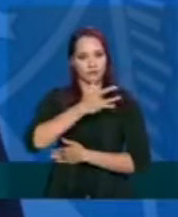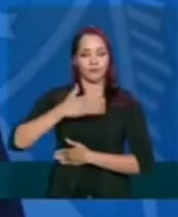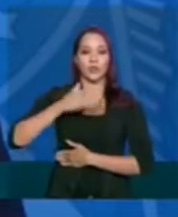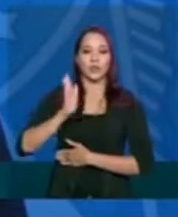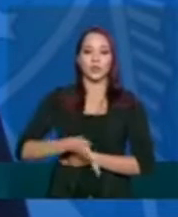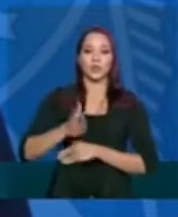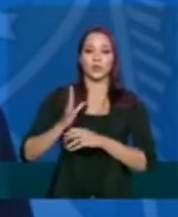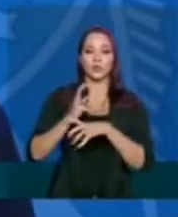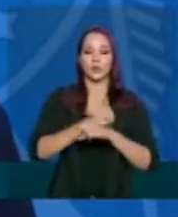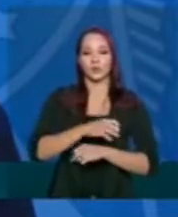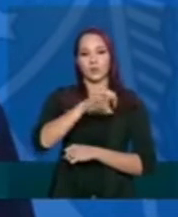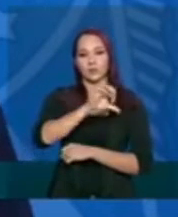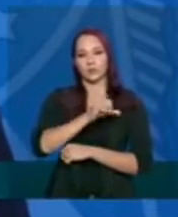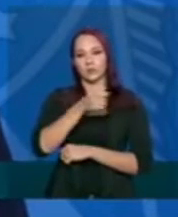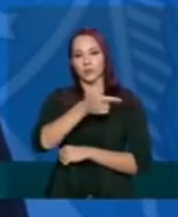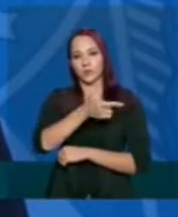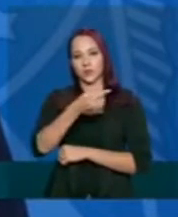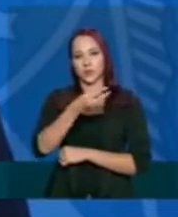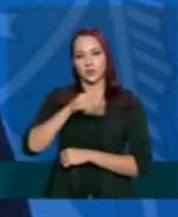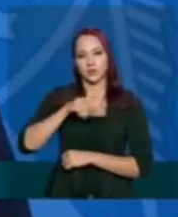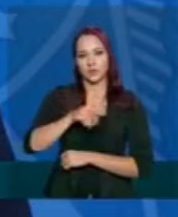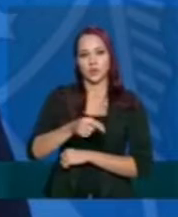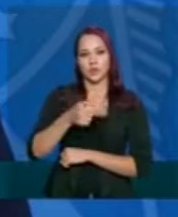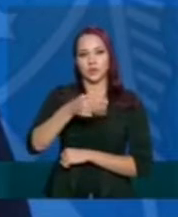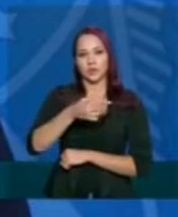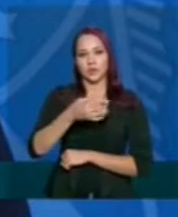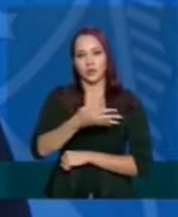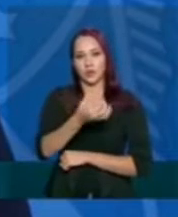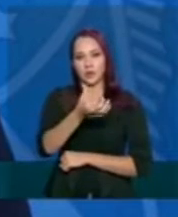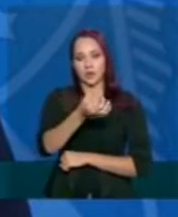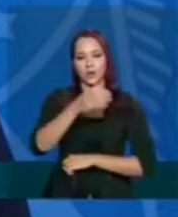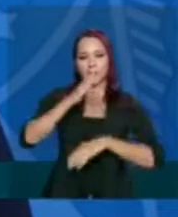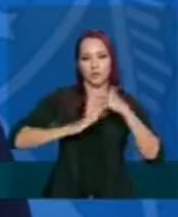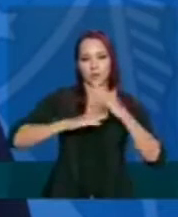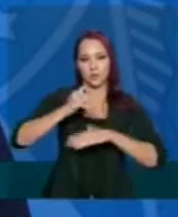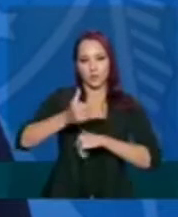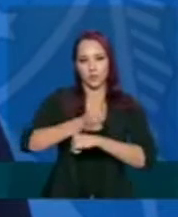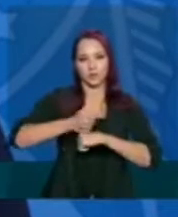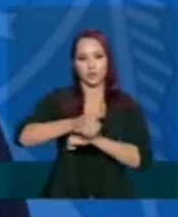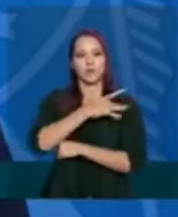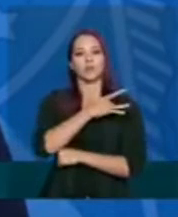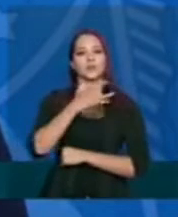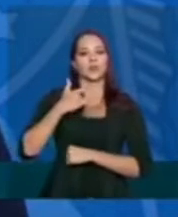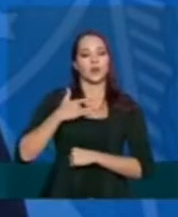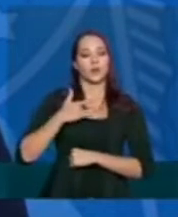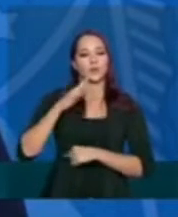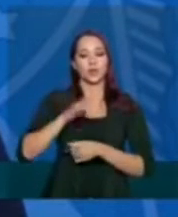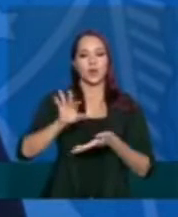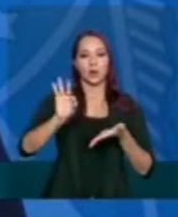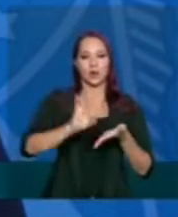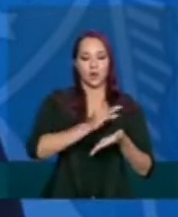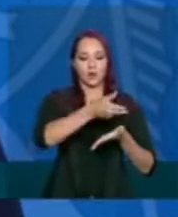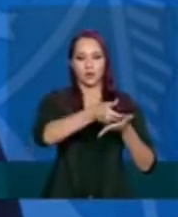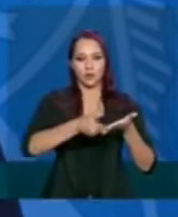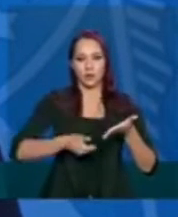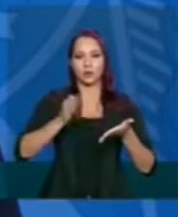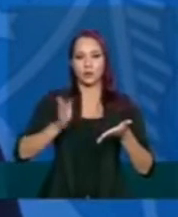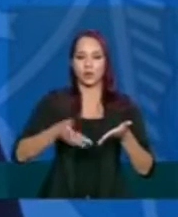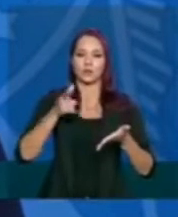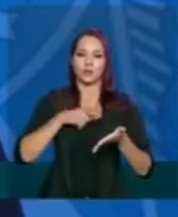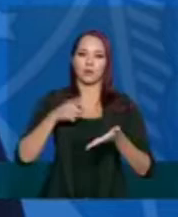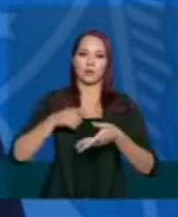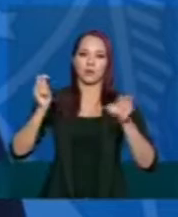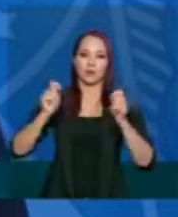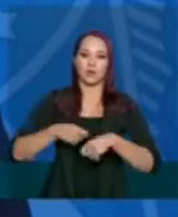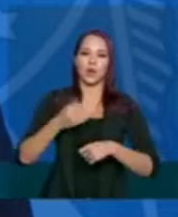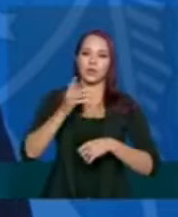923.743 profissionais de saúde cadastrados e capacitados para